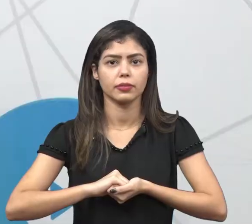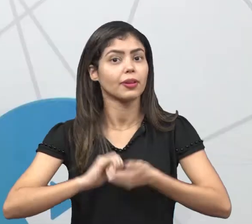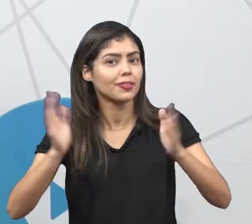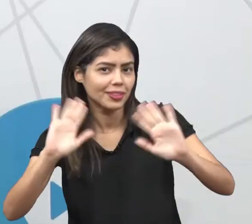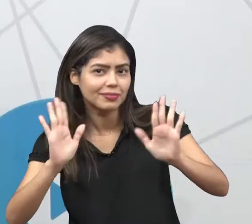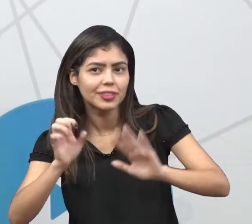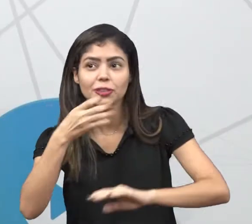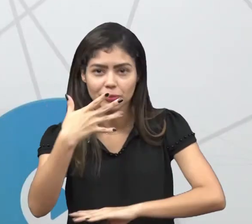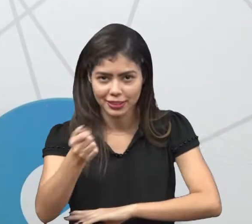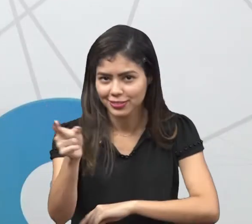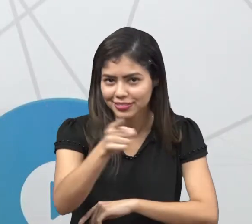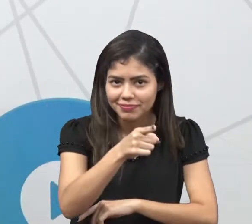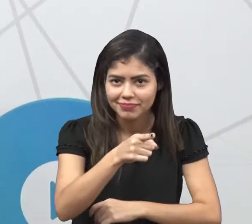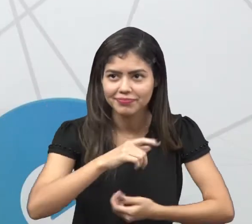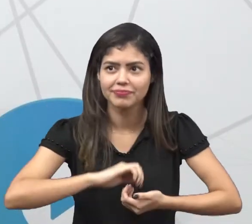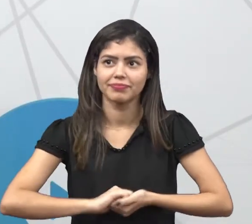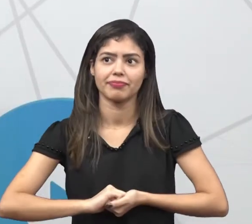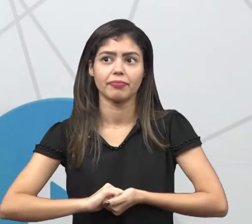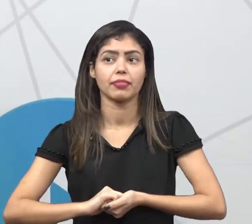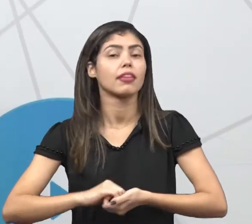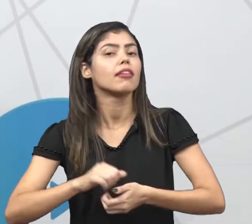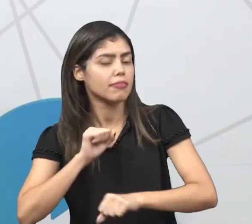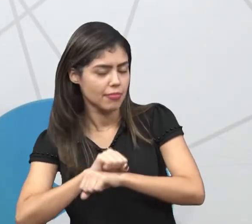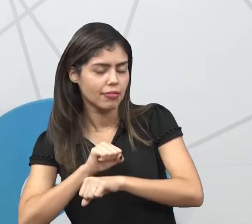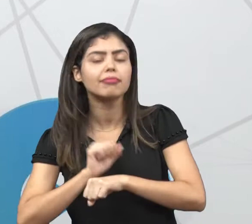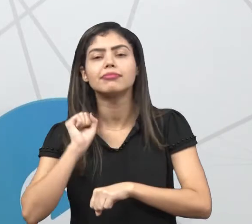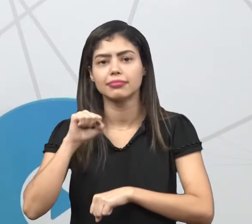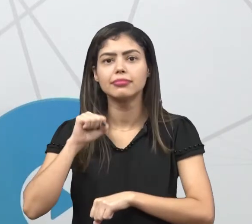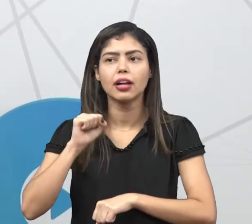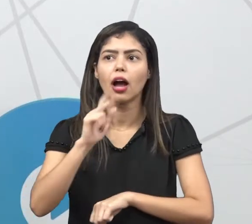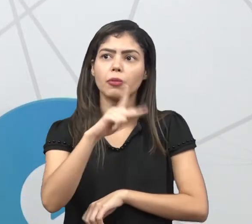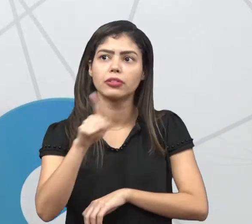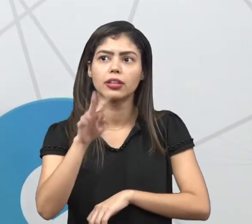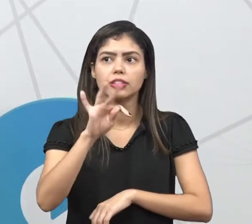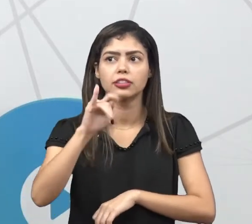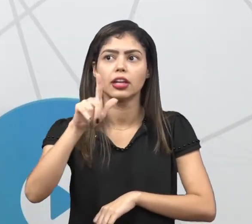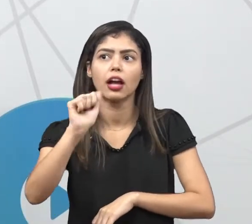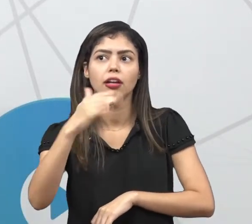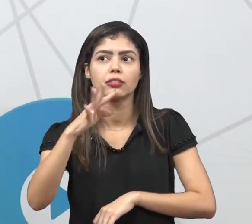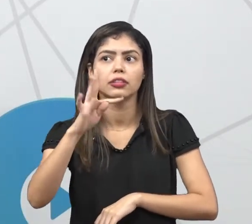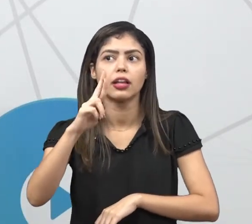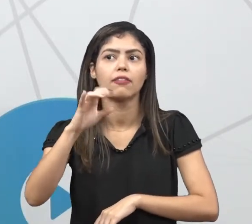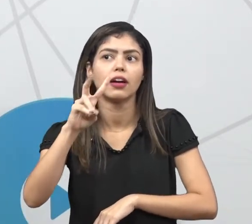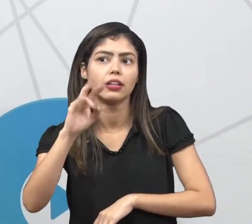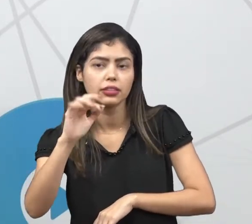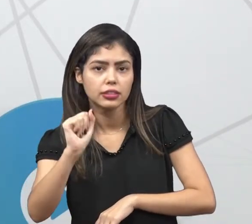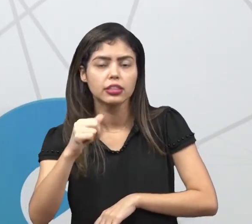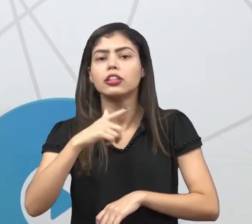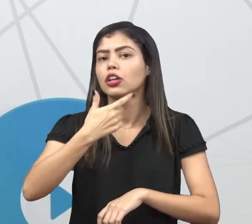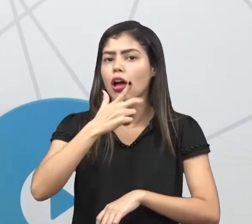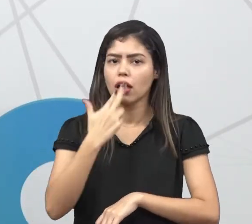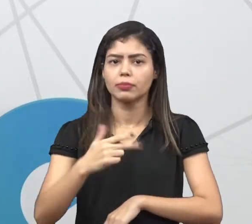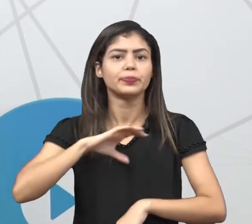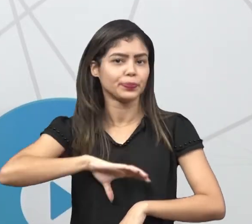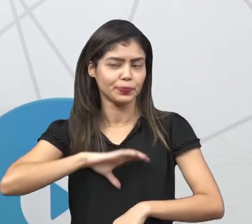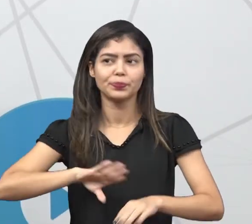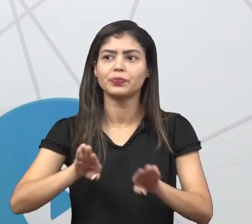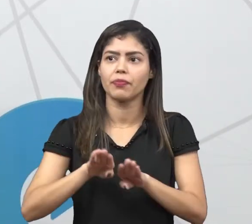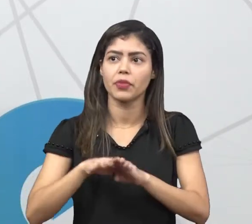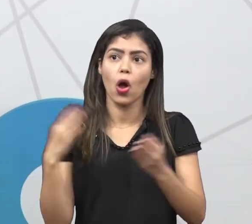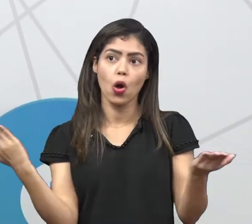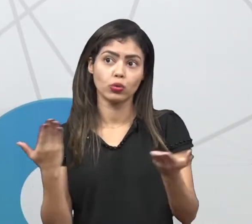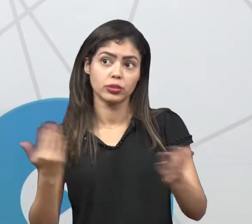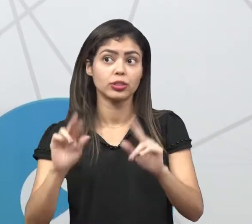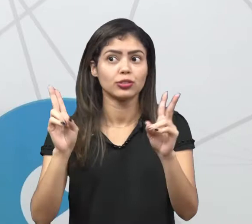Olá, tudo bem com vocês? Espero que sim! Eu sou o professor Thiago Tavares, de Língua Portuguesa, e hoje nós vamos estudar um